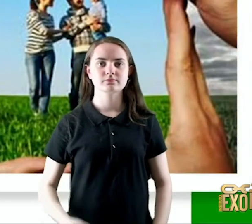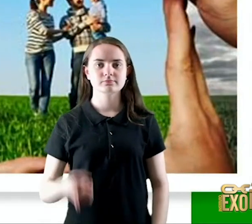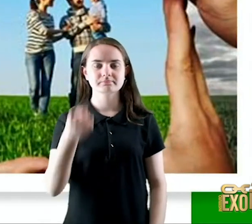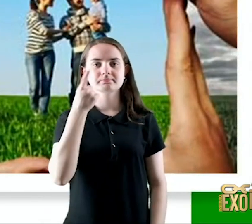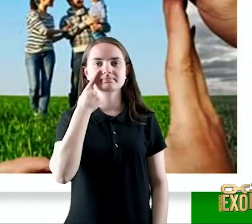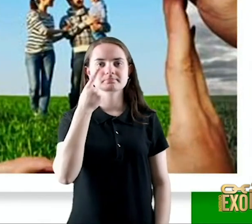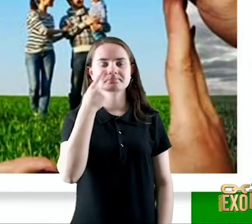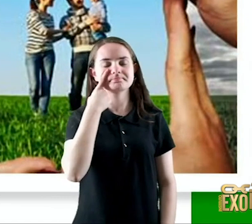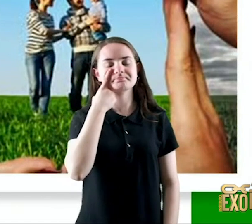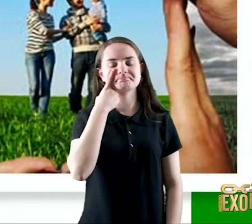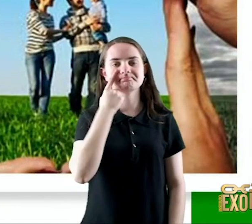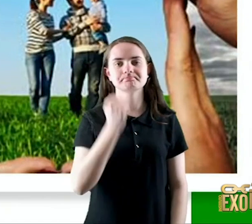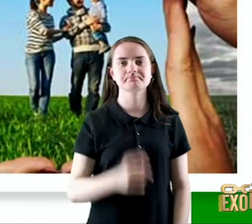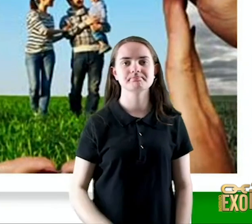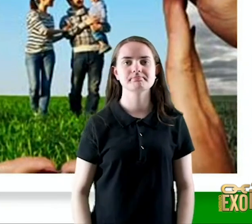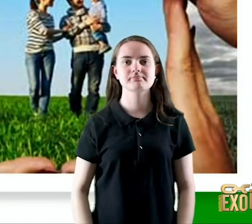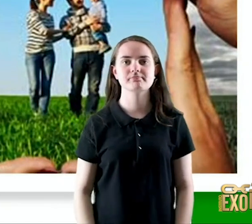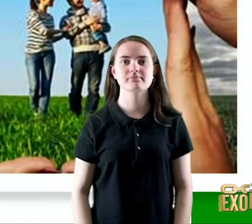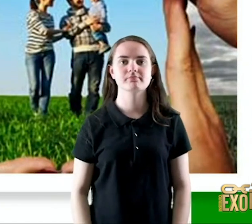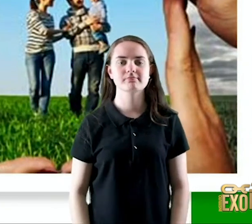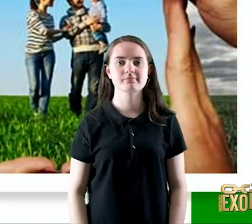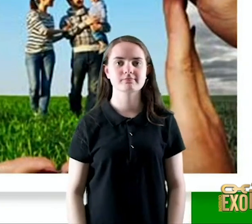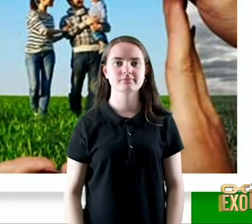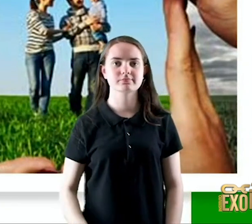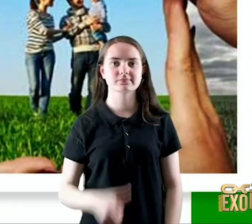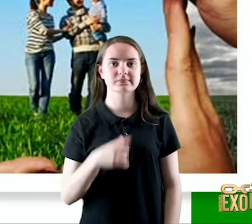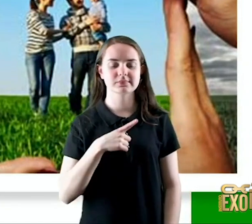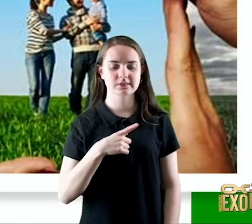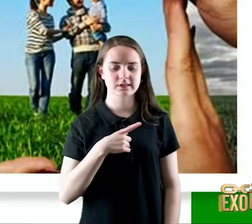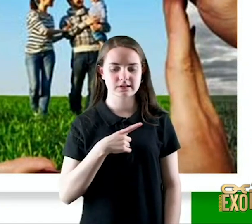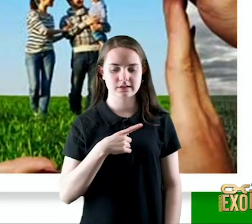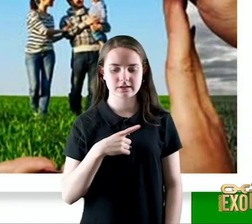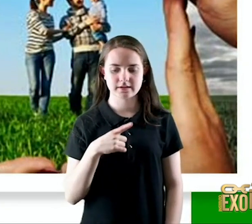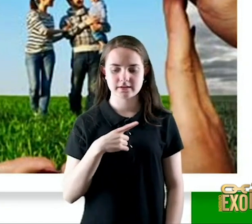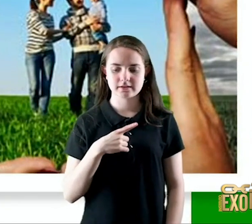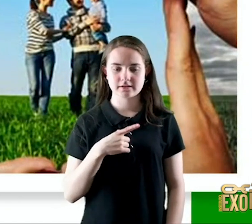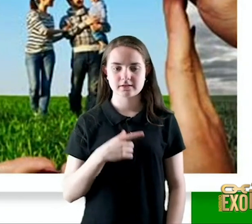estão vendo não estão vendo não aqui tem uma sombra minha